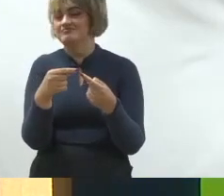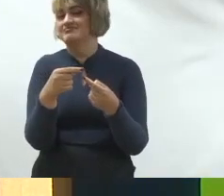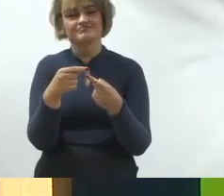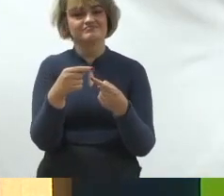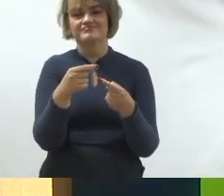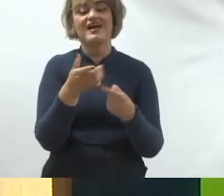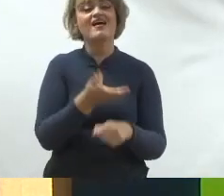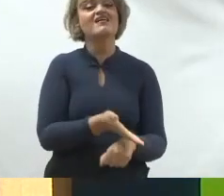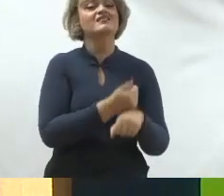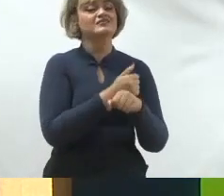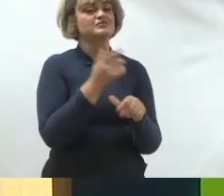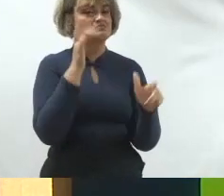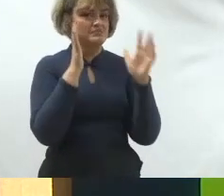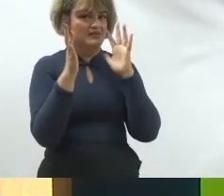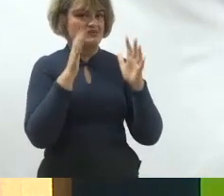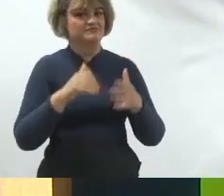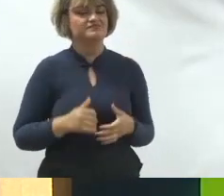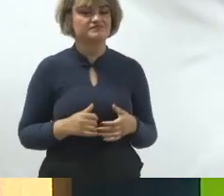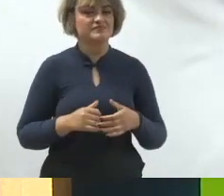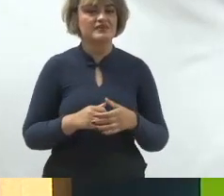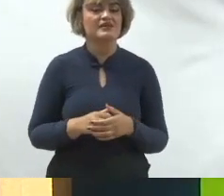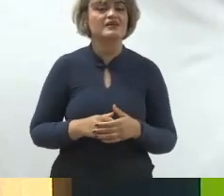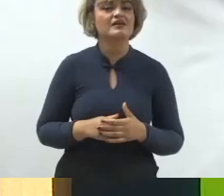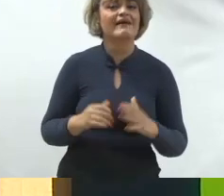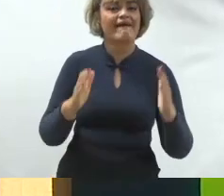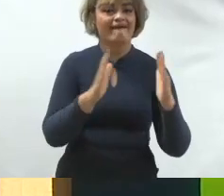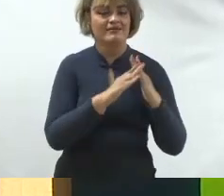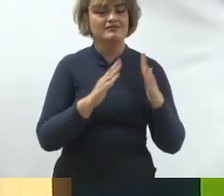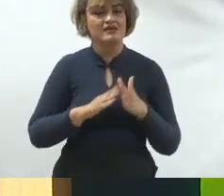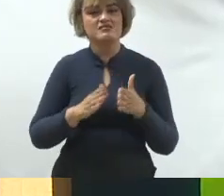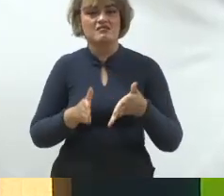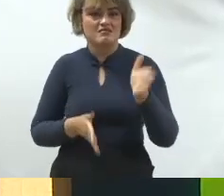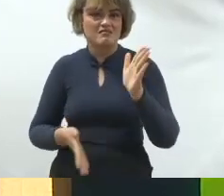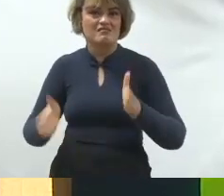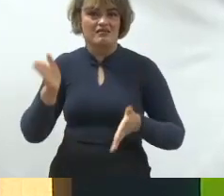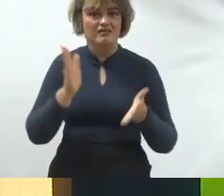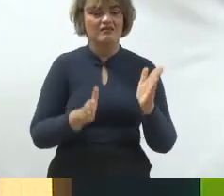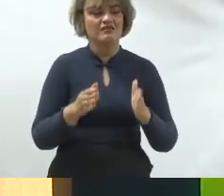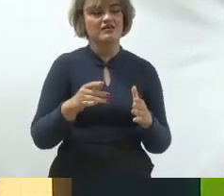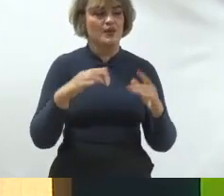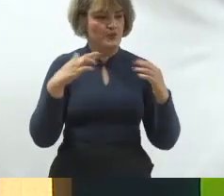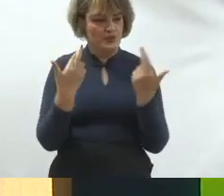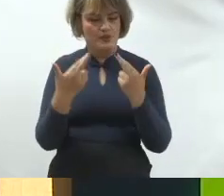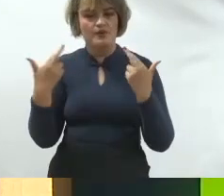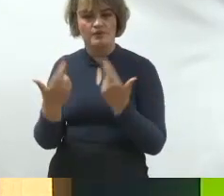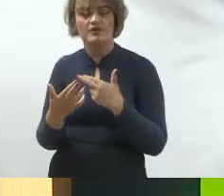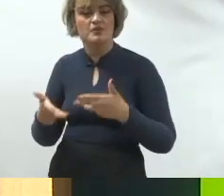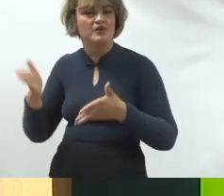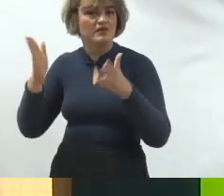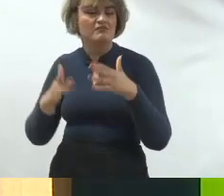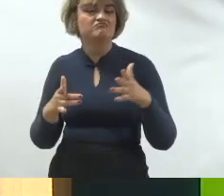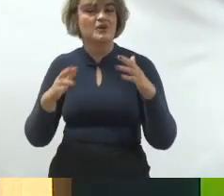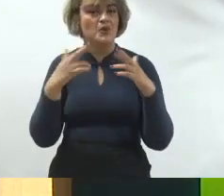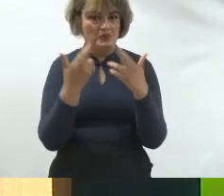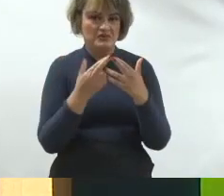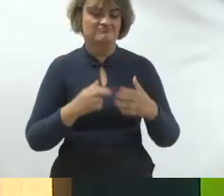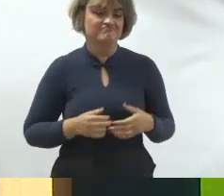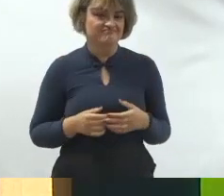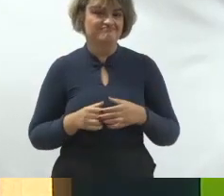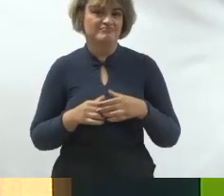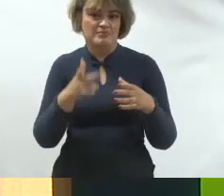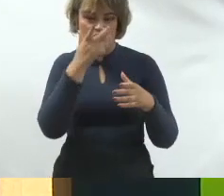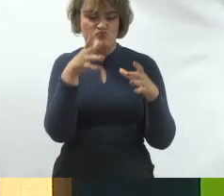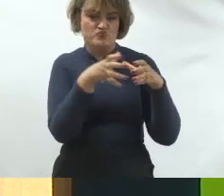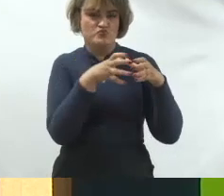partidárias eu acho que o momento o porta-a-porta que o Marcelo falou muito bem eu acho que é a hora de você fazer reuniões é a hora de você se reunir com essa galera tá com a